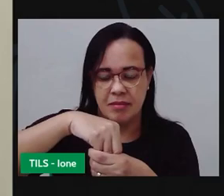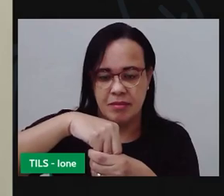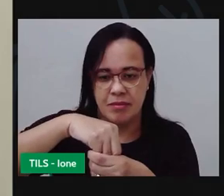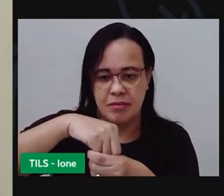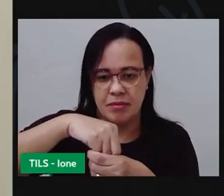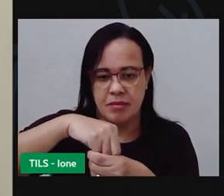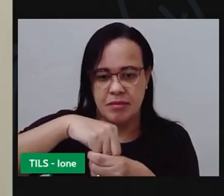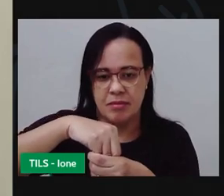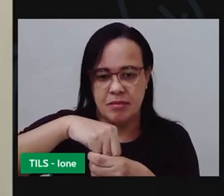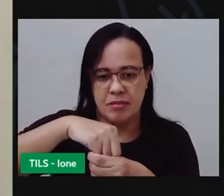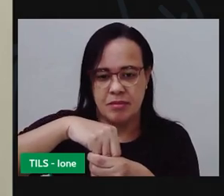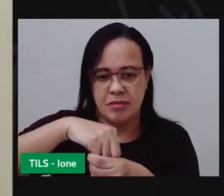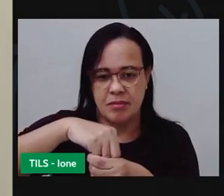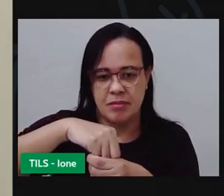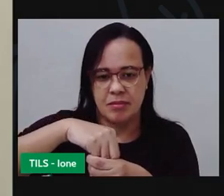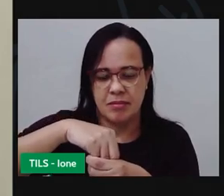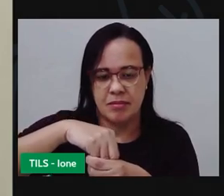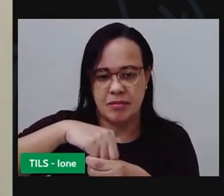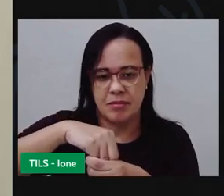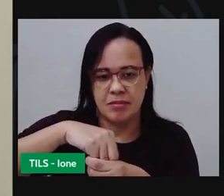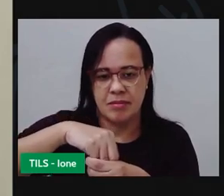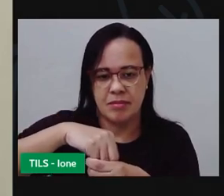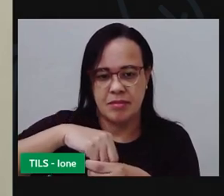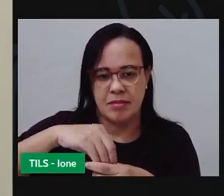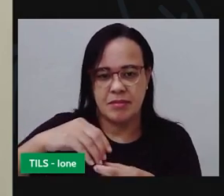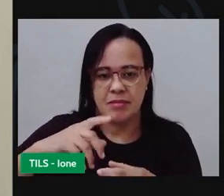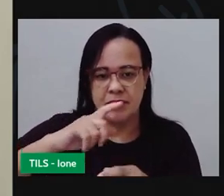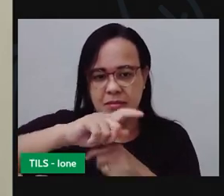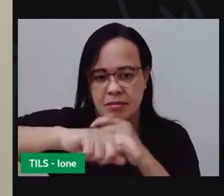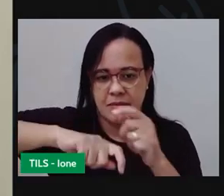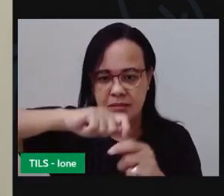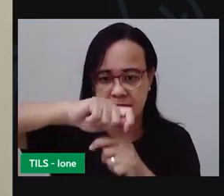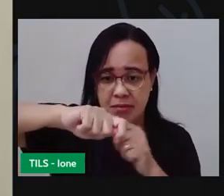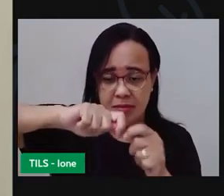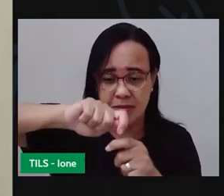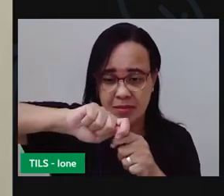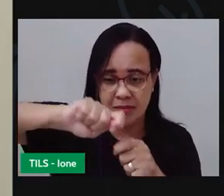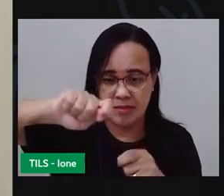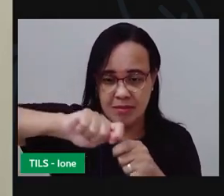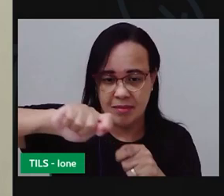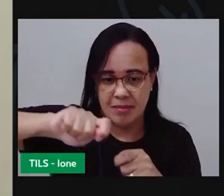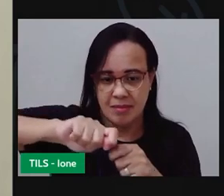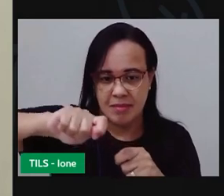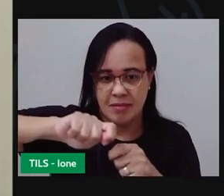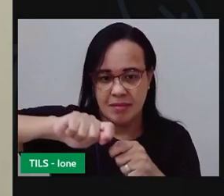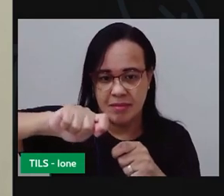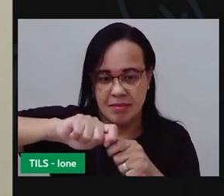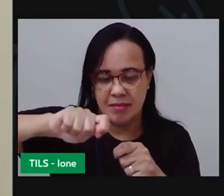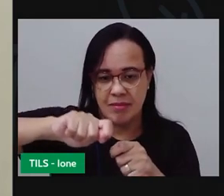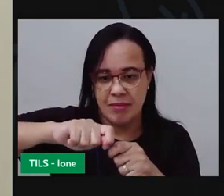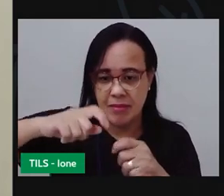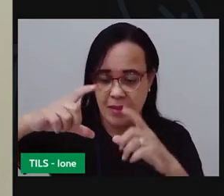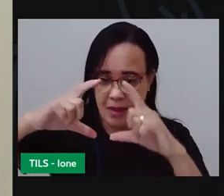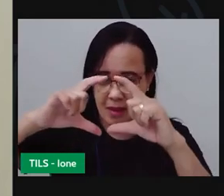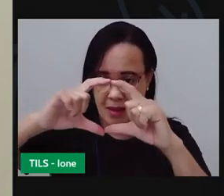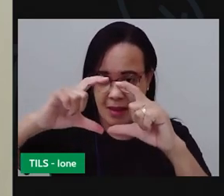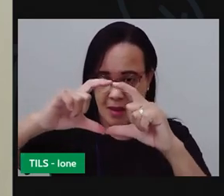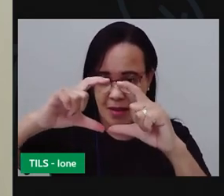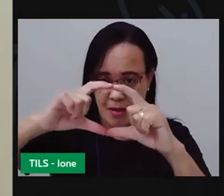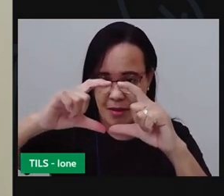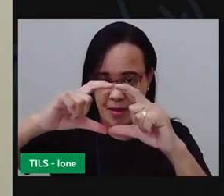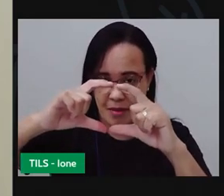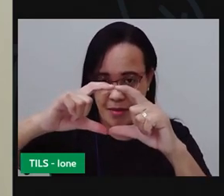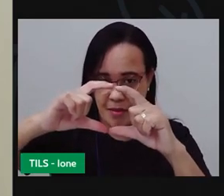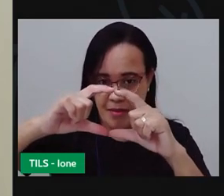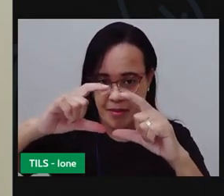na ponta você vai prender as argolas que a gente fez então